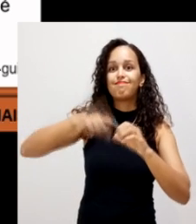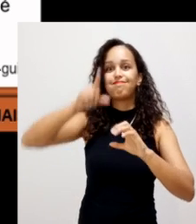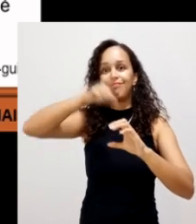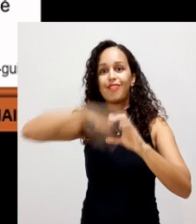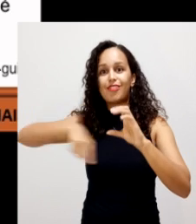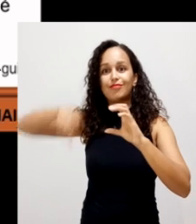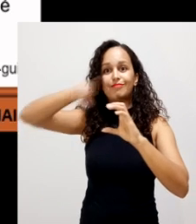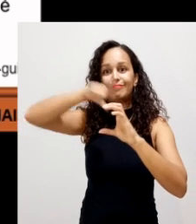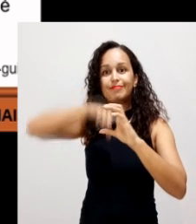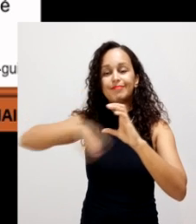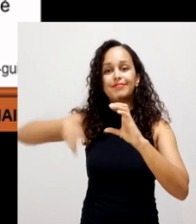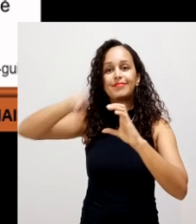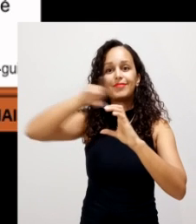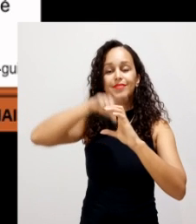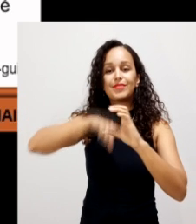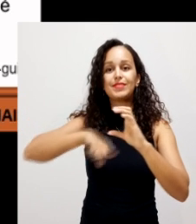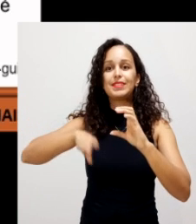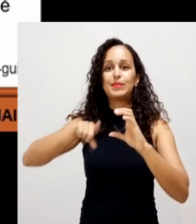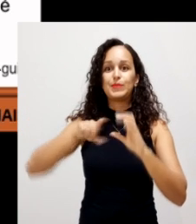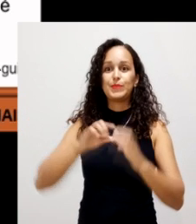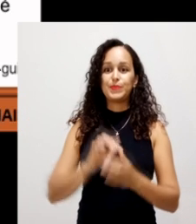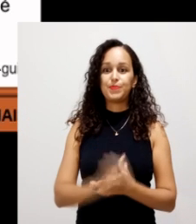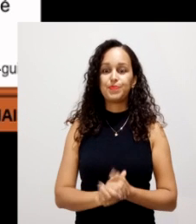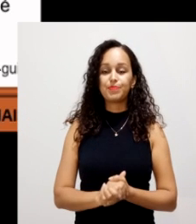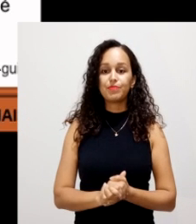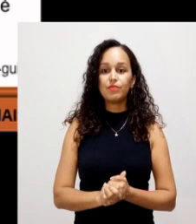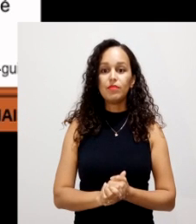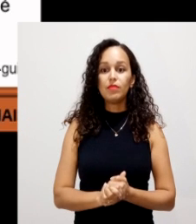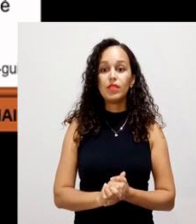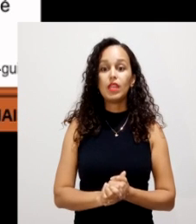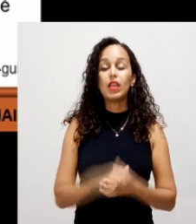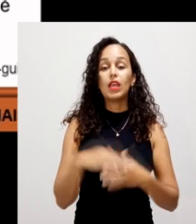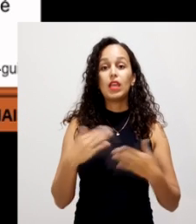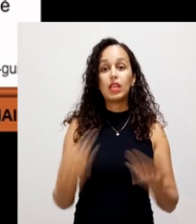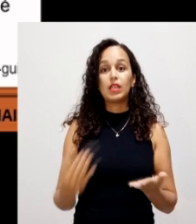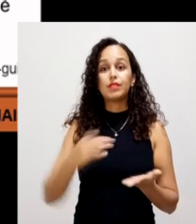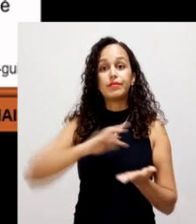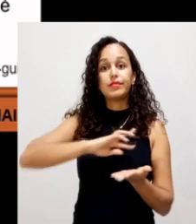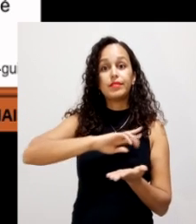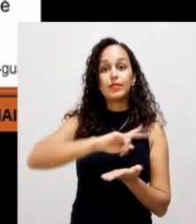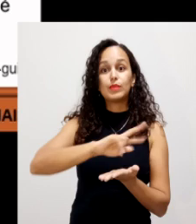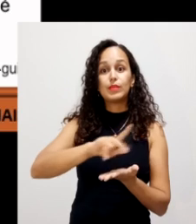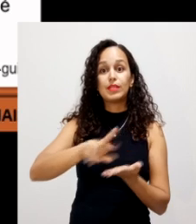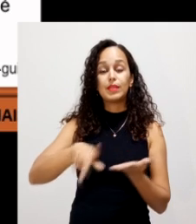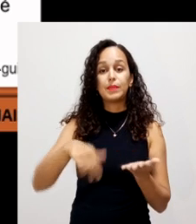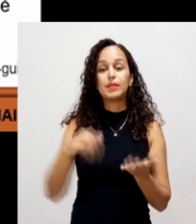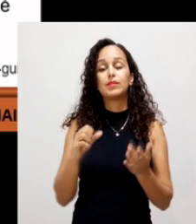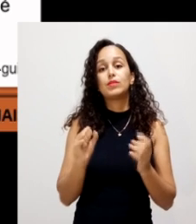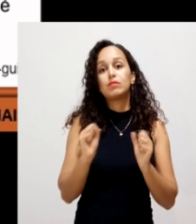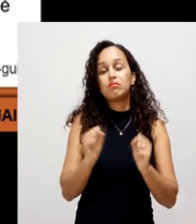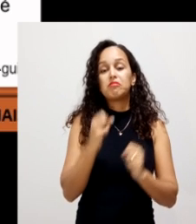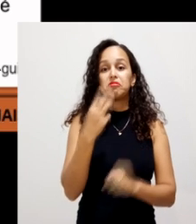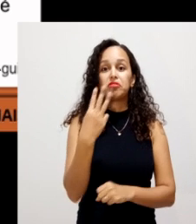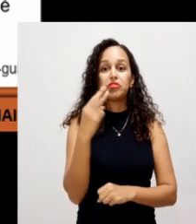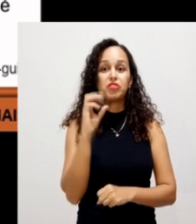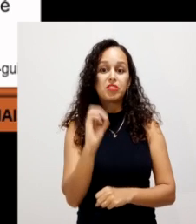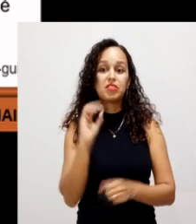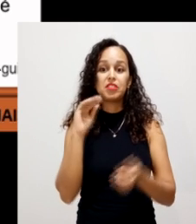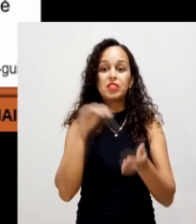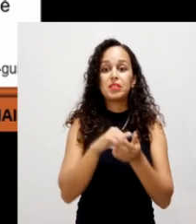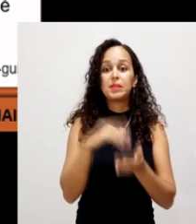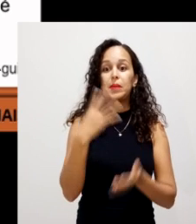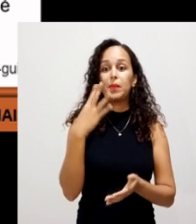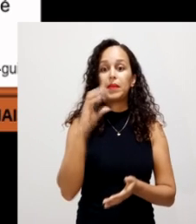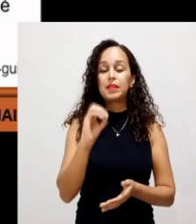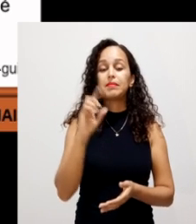ciclos biológicos, dos ciclos biogeoquímicos. E esses elementos, onde chegam a ser 30 e 40, são